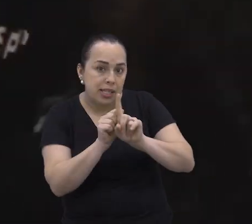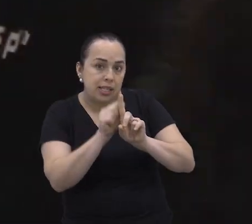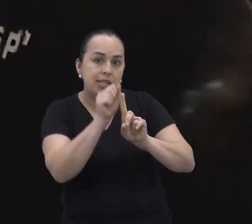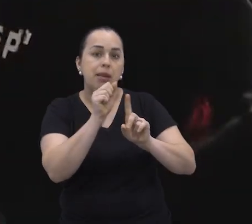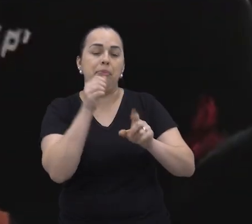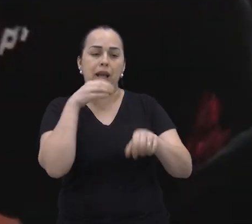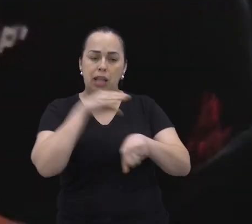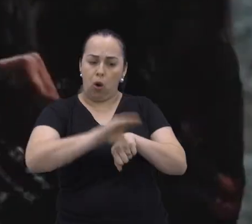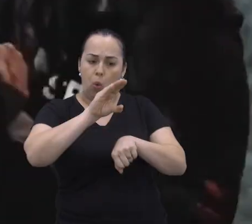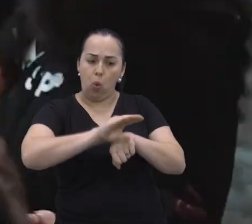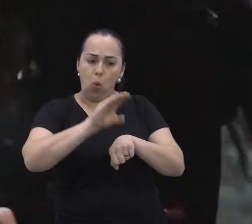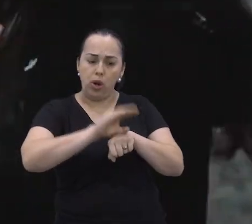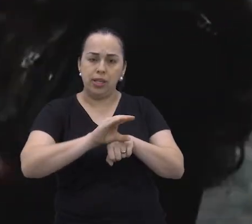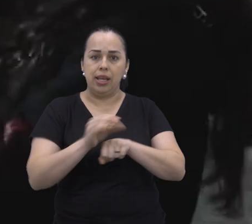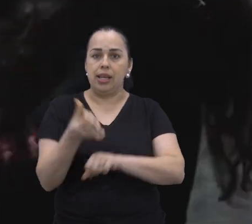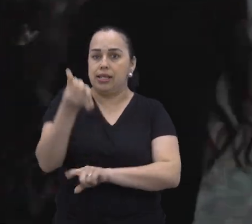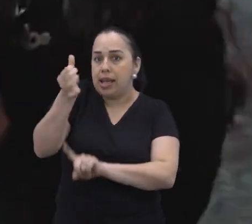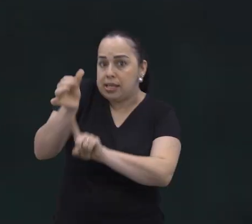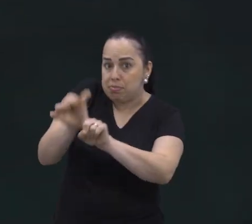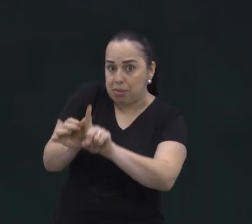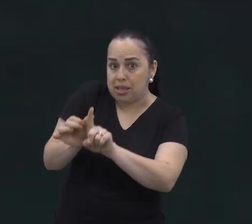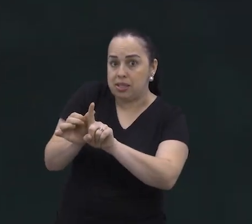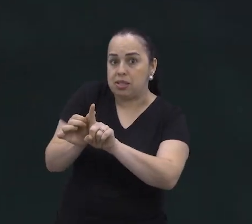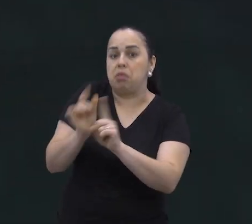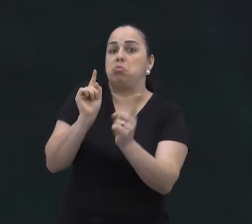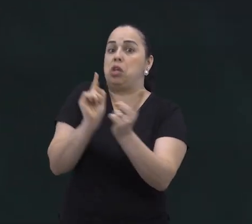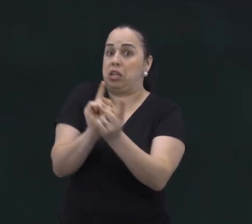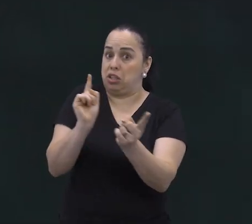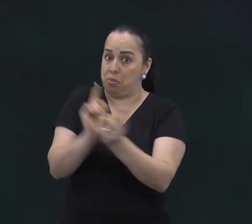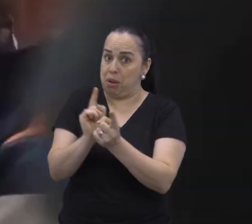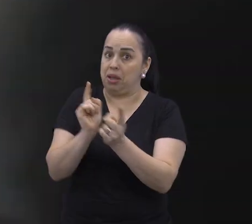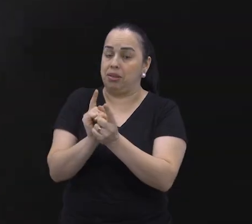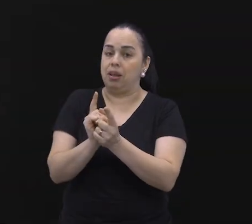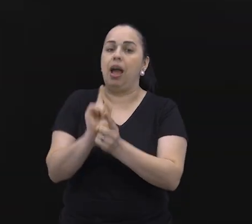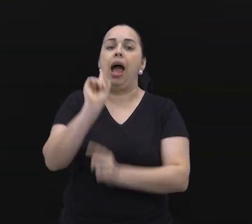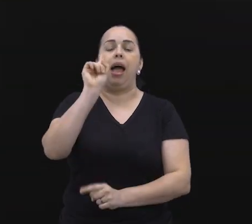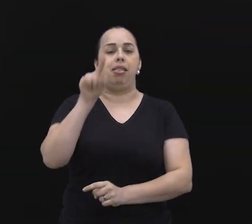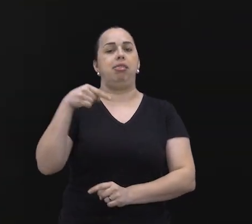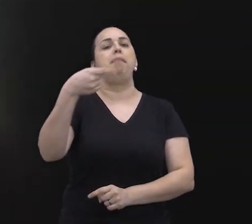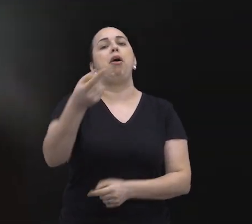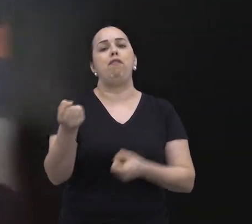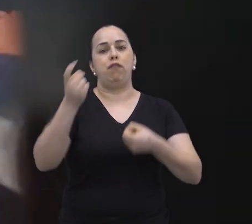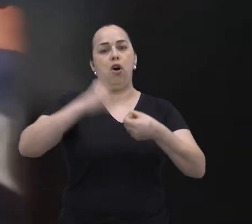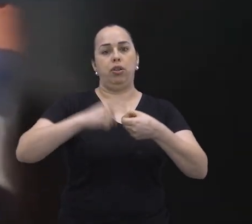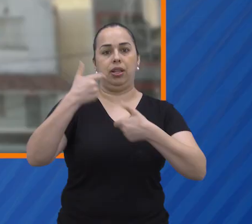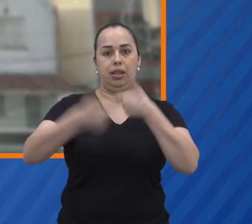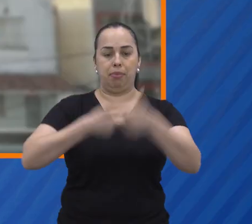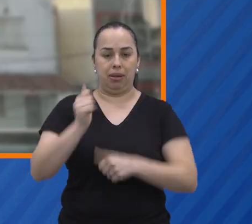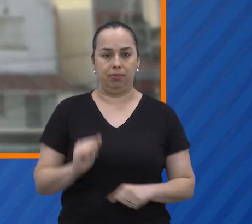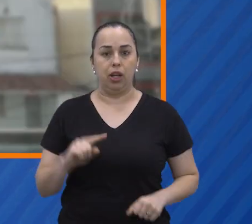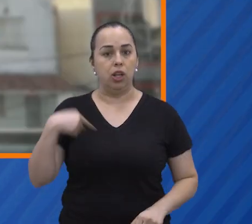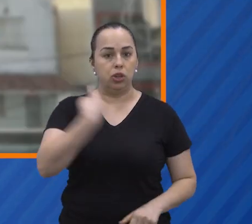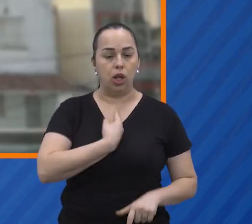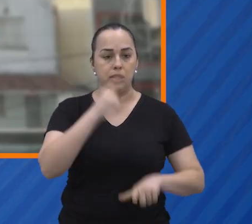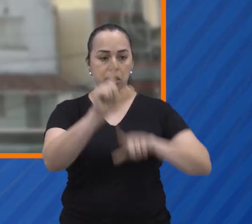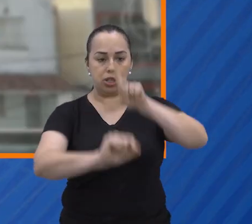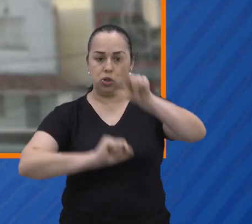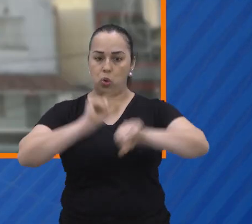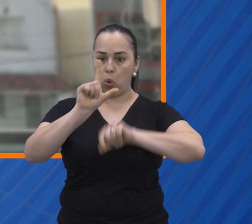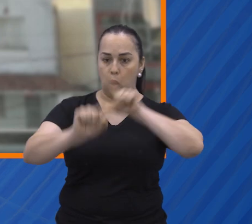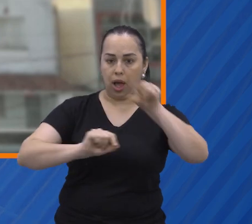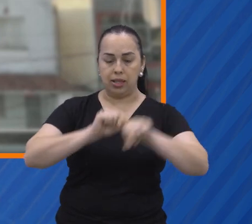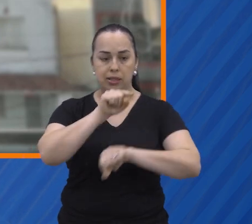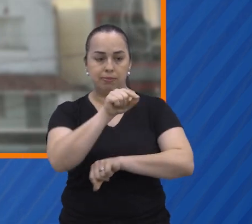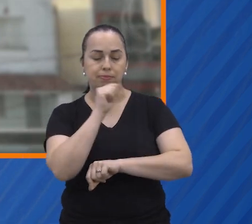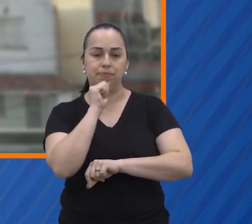capacitação e seis meses de acompanhamento com a ONG, antes de ingressarem no mercado. A gente seleciona pessoas que têm uma